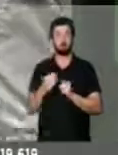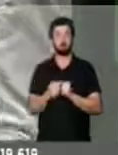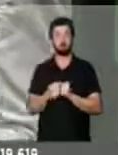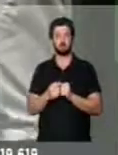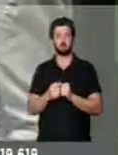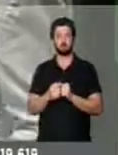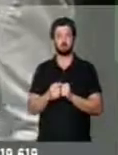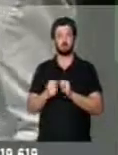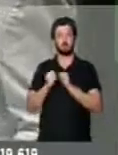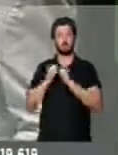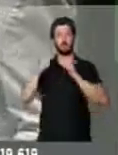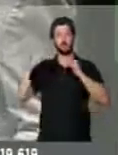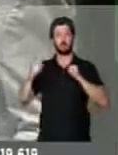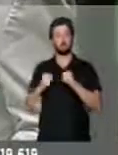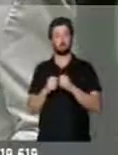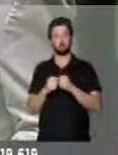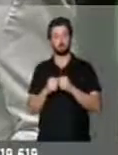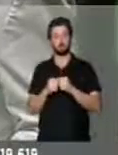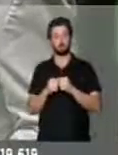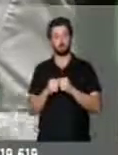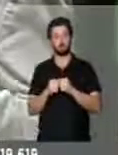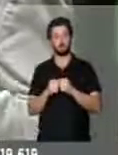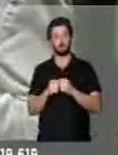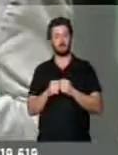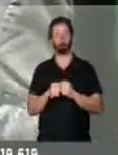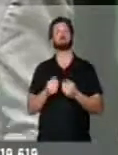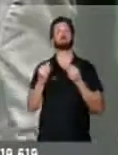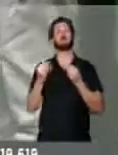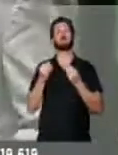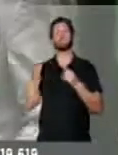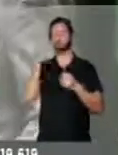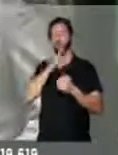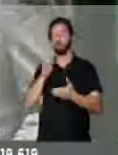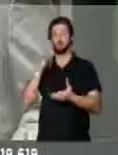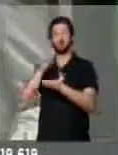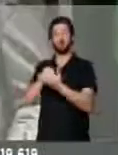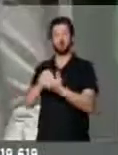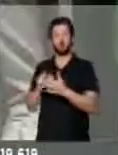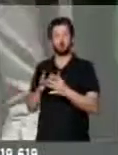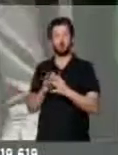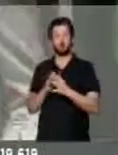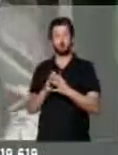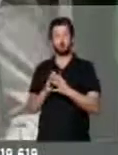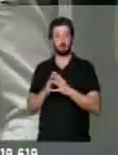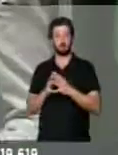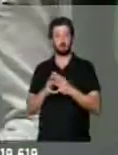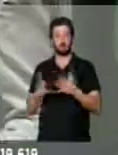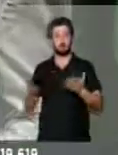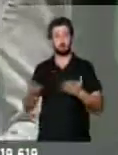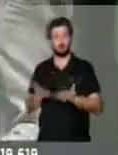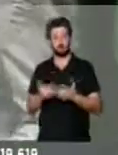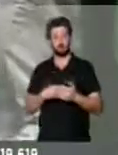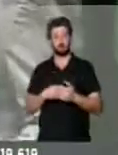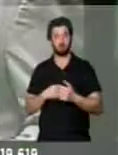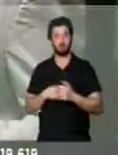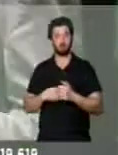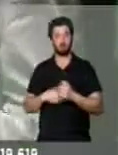grande porte para que eles se insiram nesse momento.